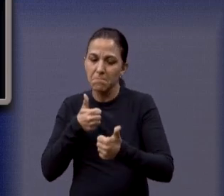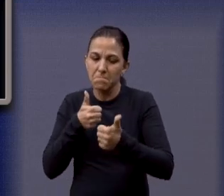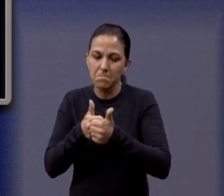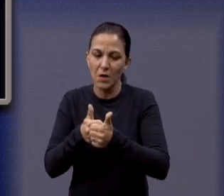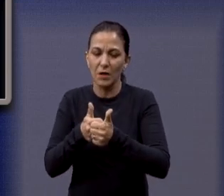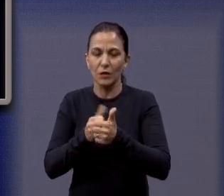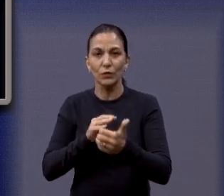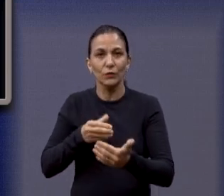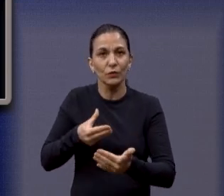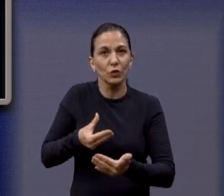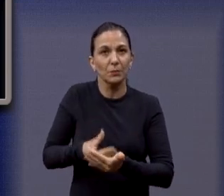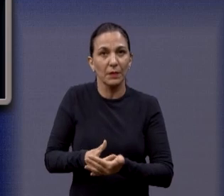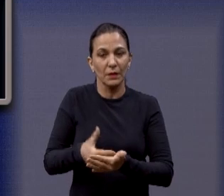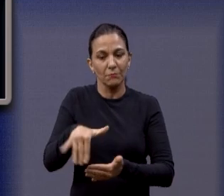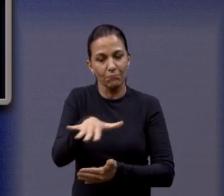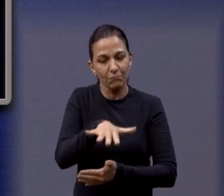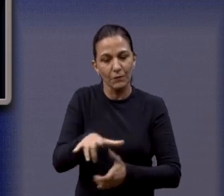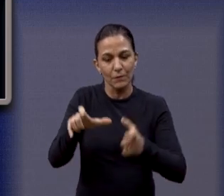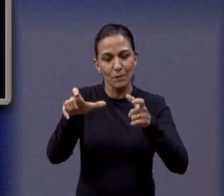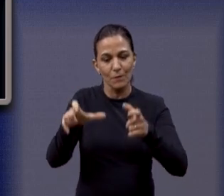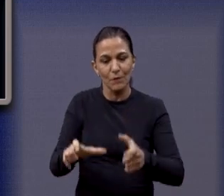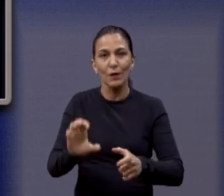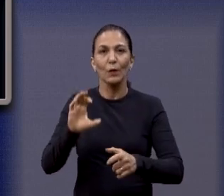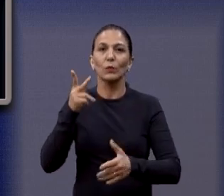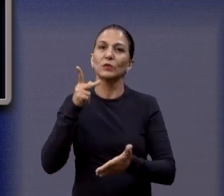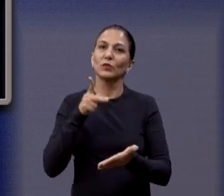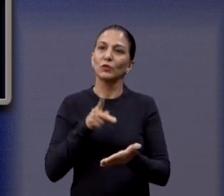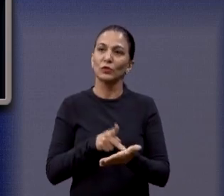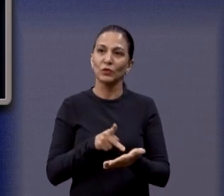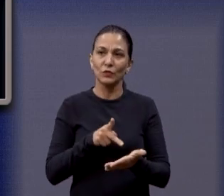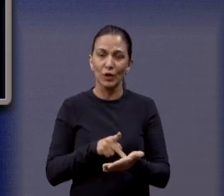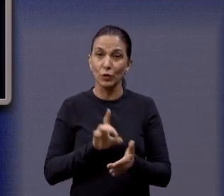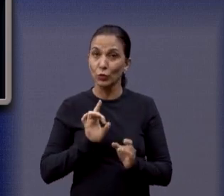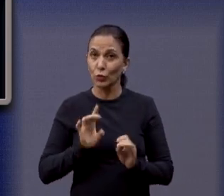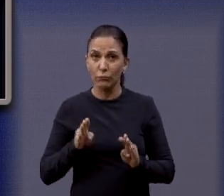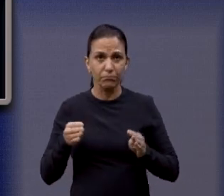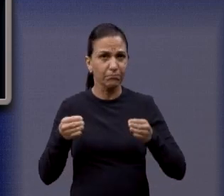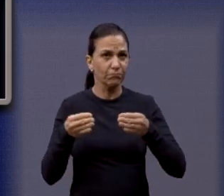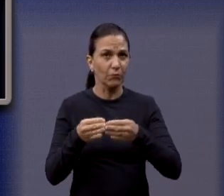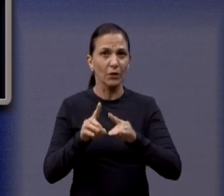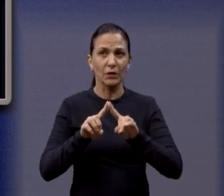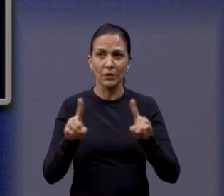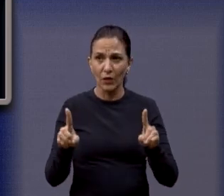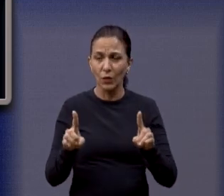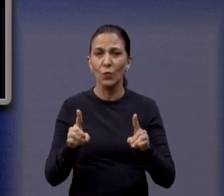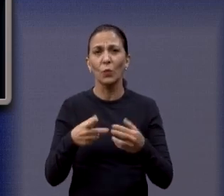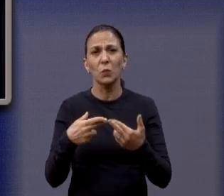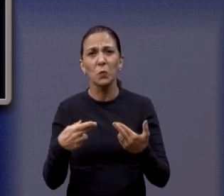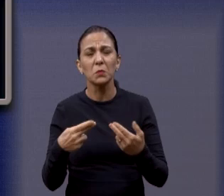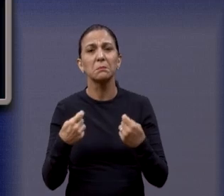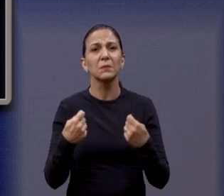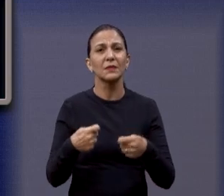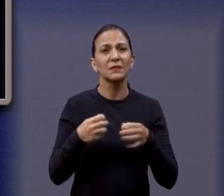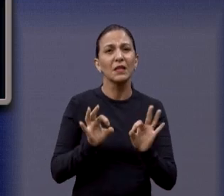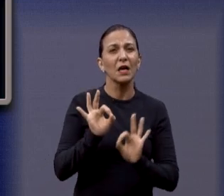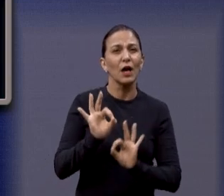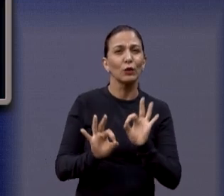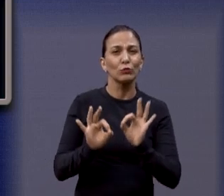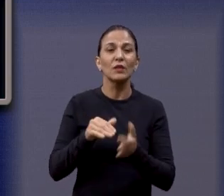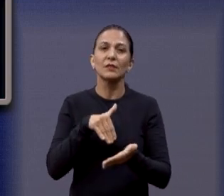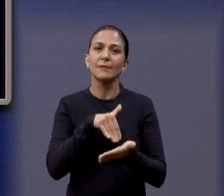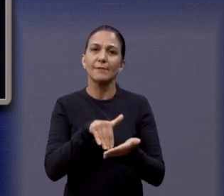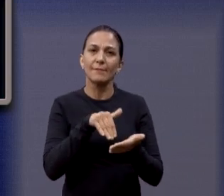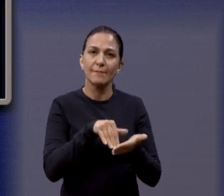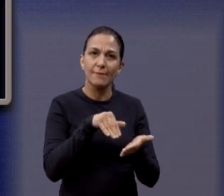para que esse investimento aqui no Parque do Botânico aconteça. Mas não somente só para isso. A gente abriu outras demandas aqui hoje, vamos encaminhar para várias